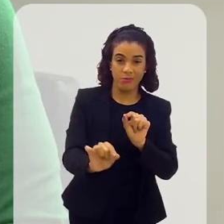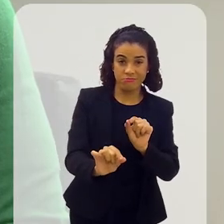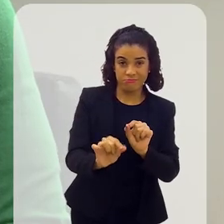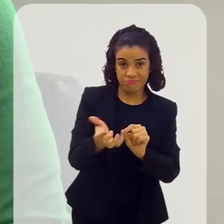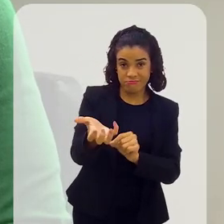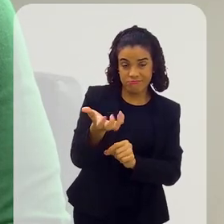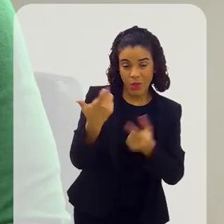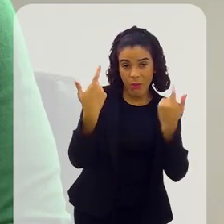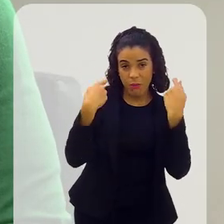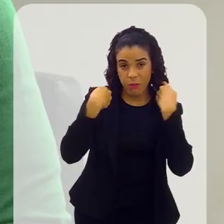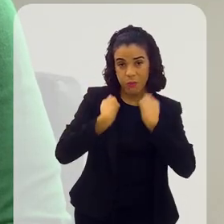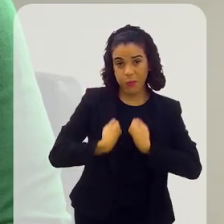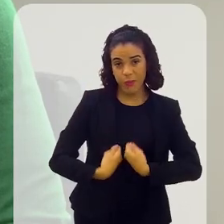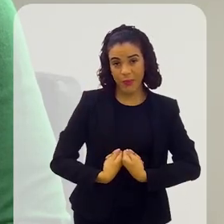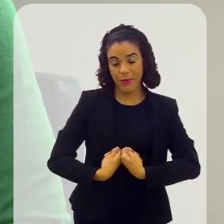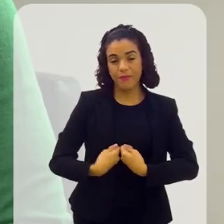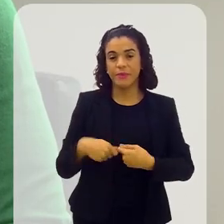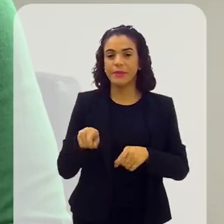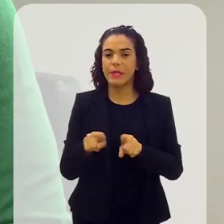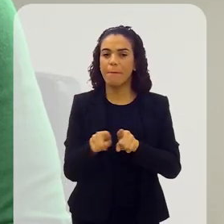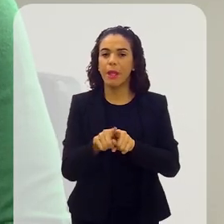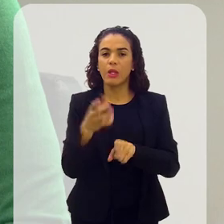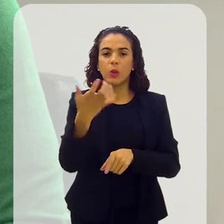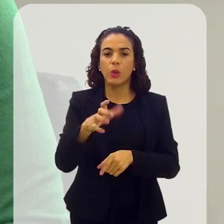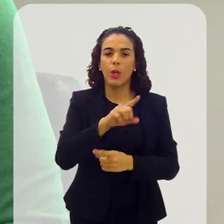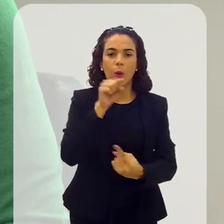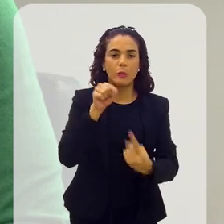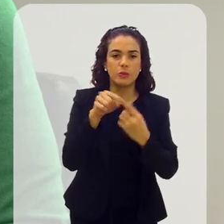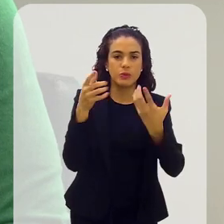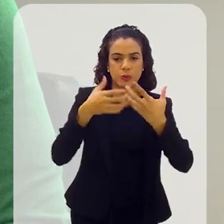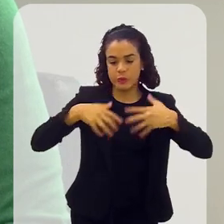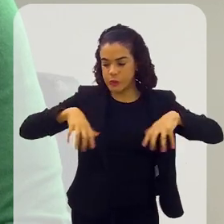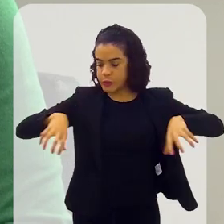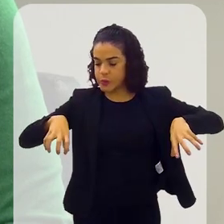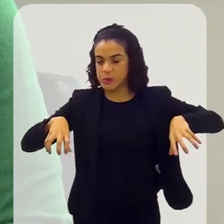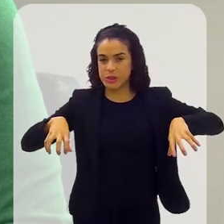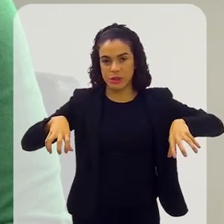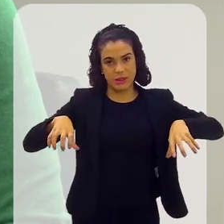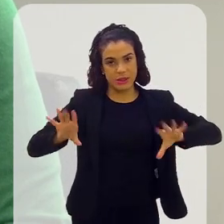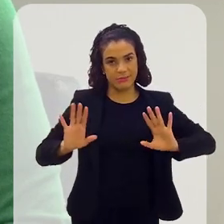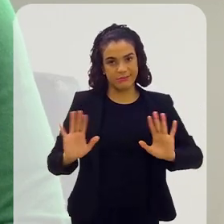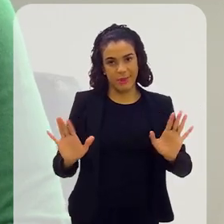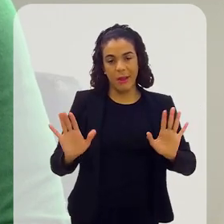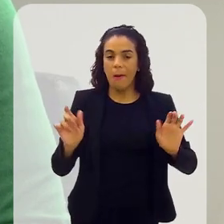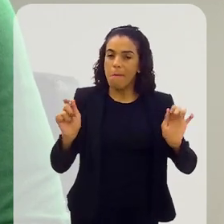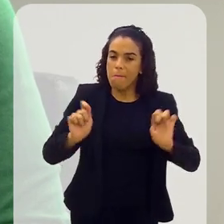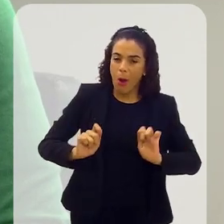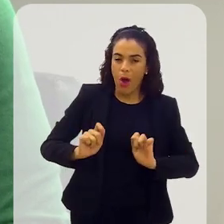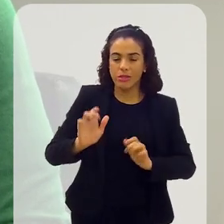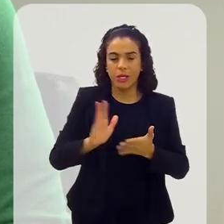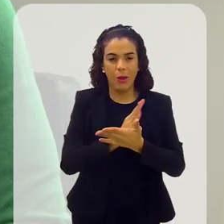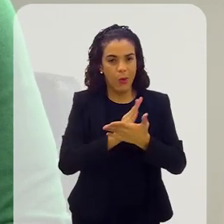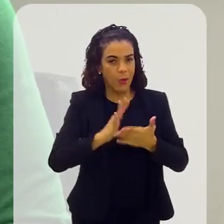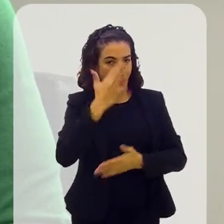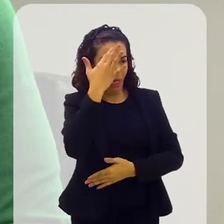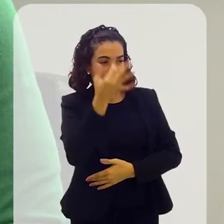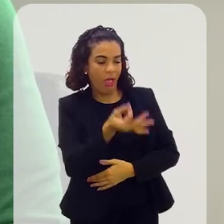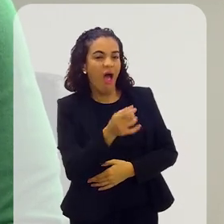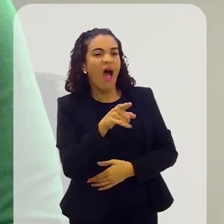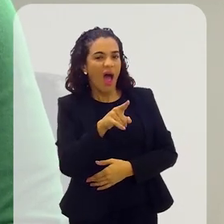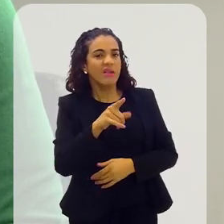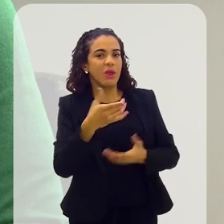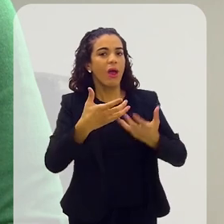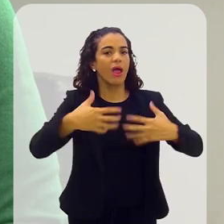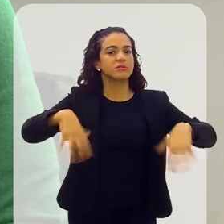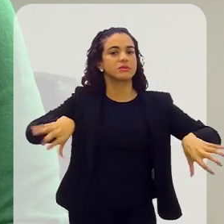e não tem o caráter de segregar, ainda que possa haver algum entendimento